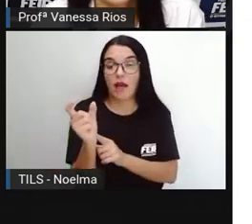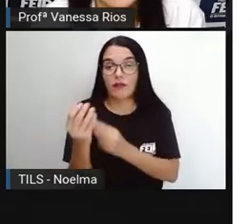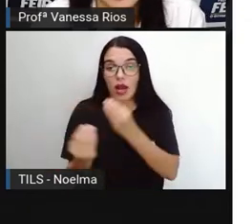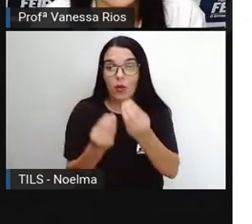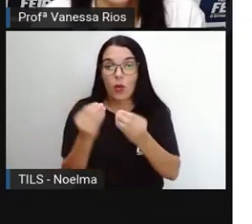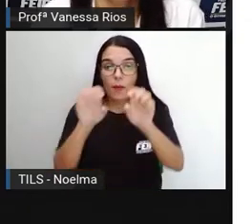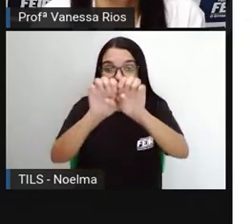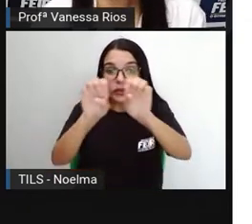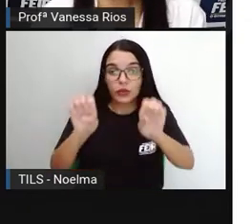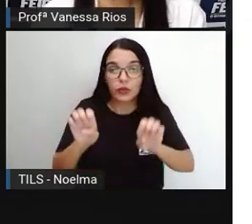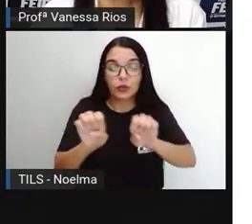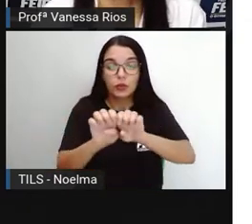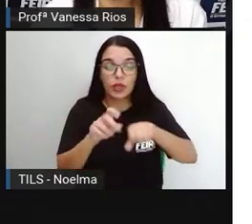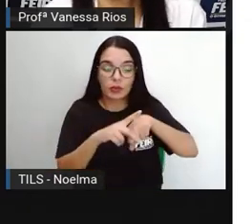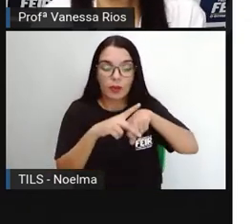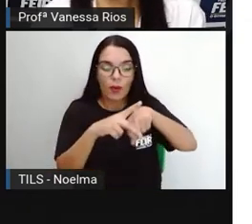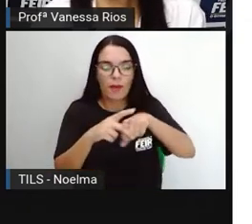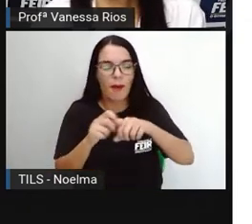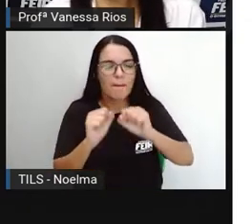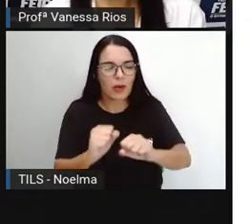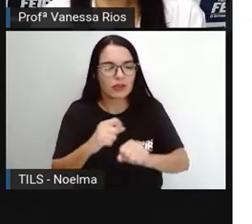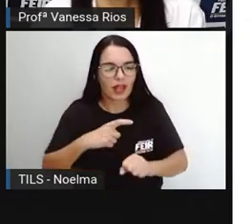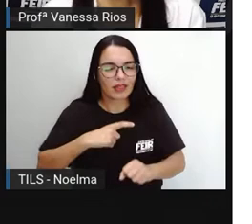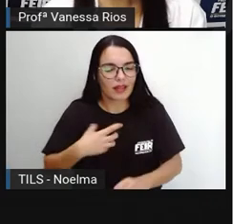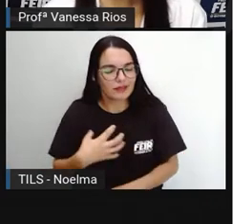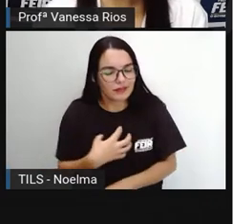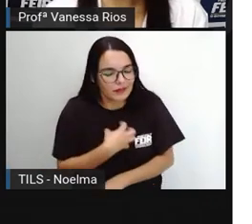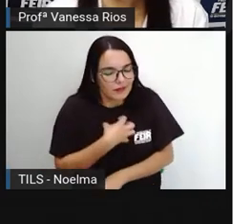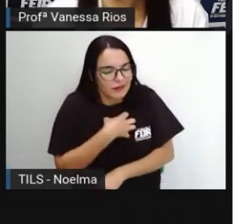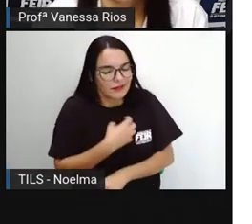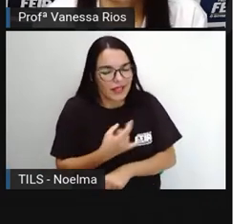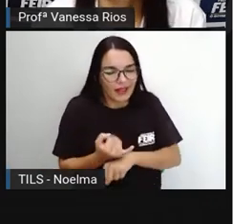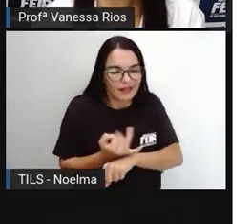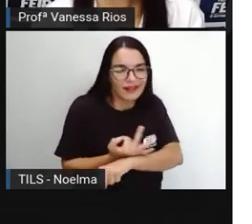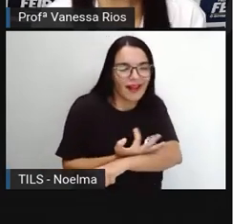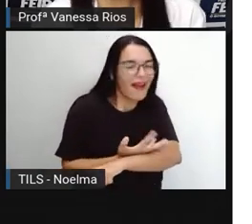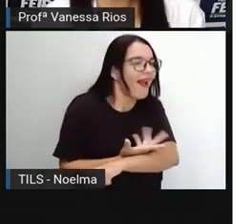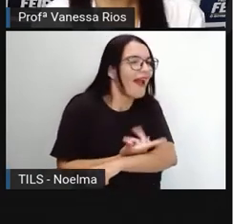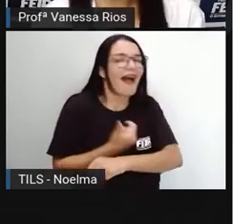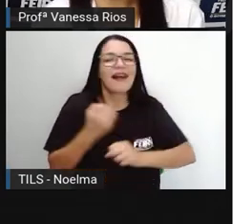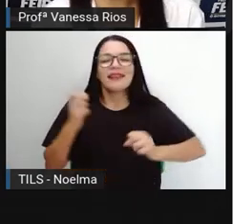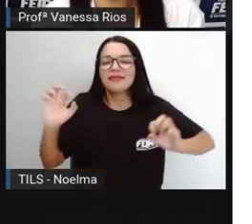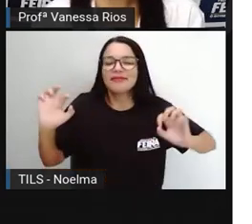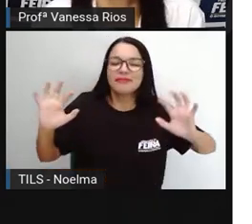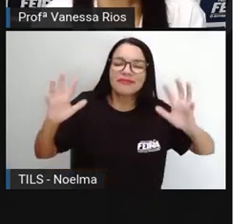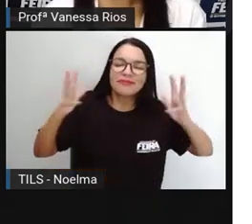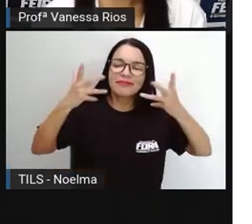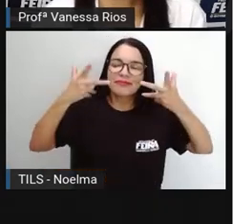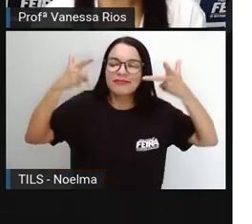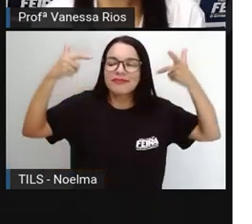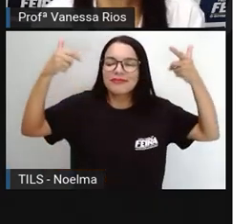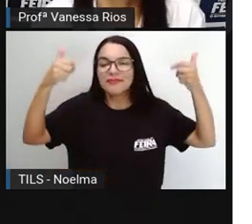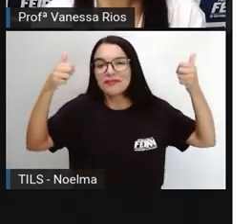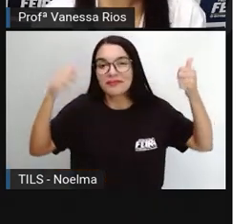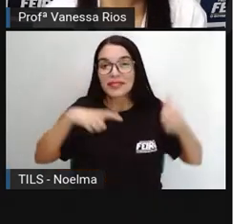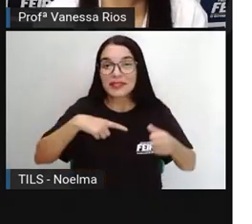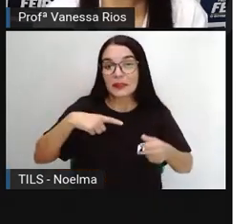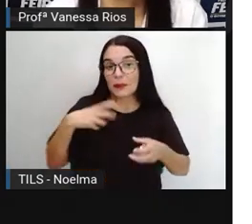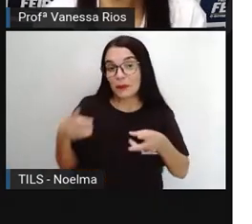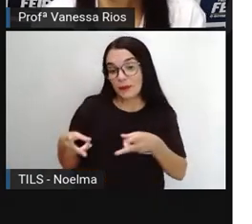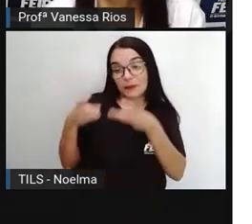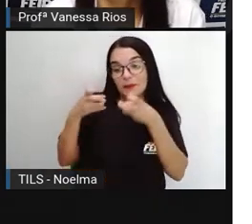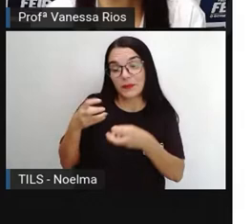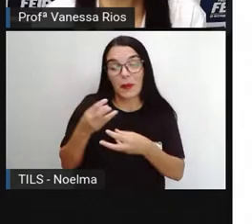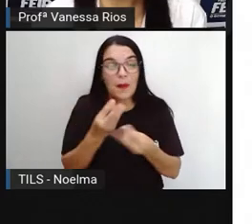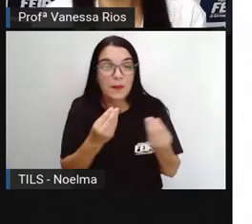estrutural, pode mexer com os nossos sentimentos, nos trazer encantamento, né? Nos trazer aí observação de muitos